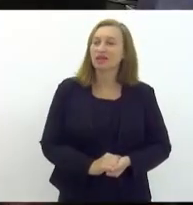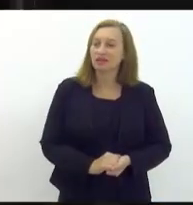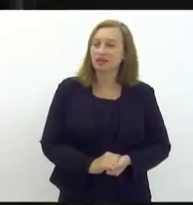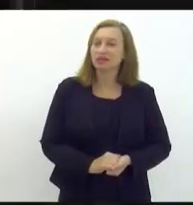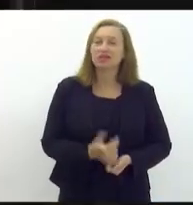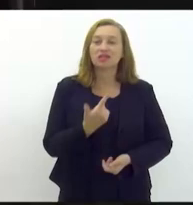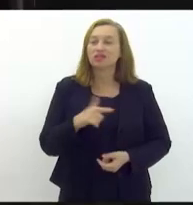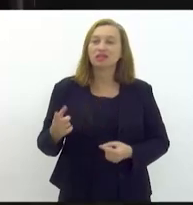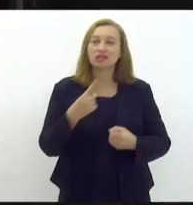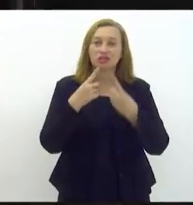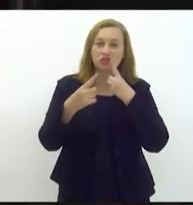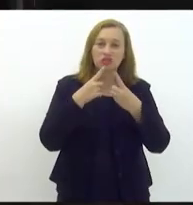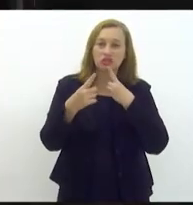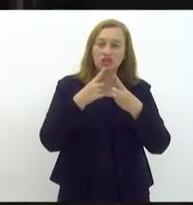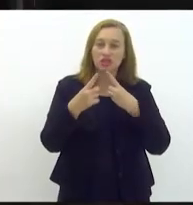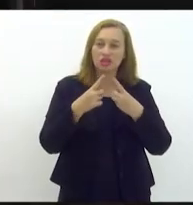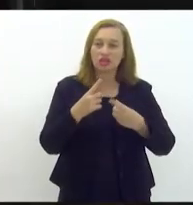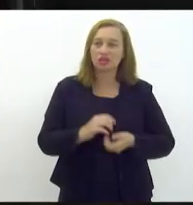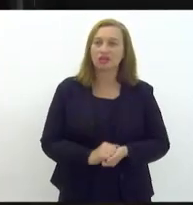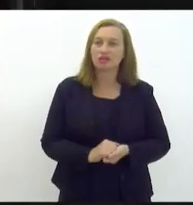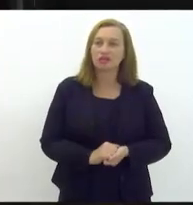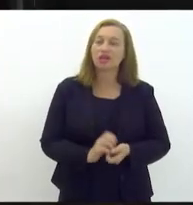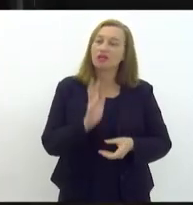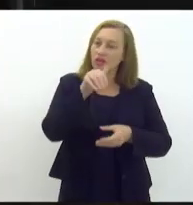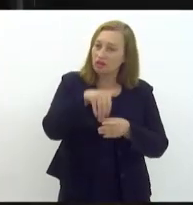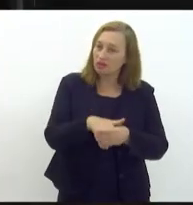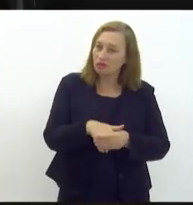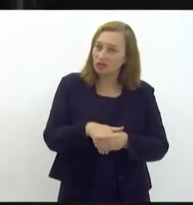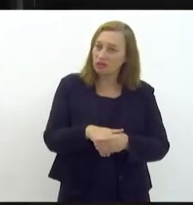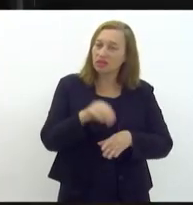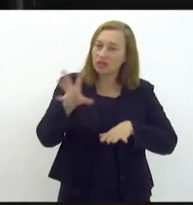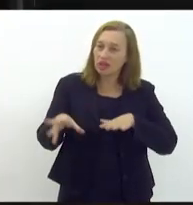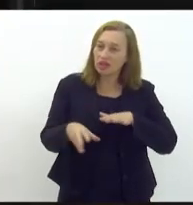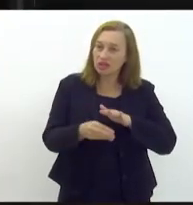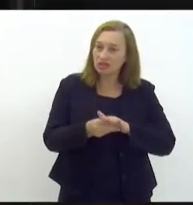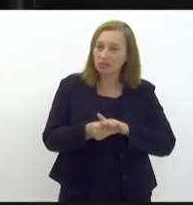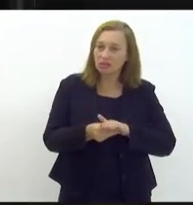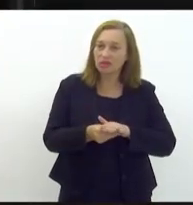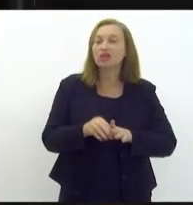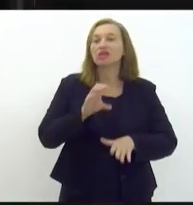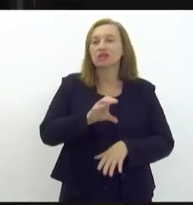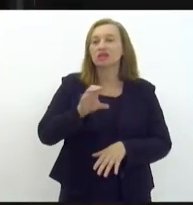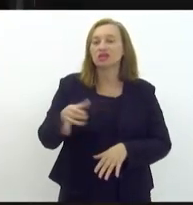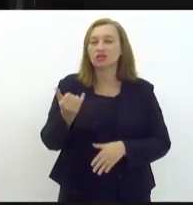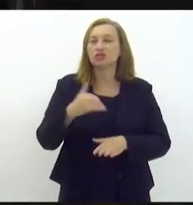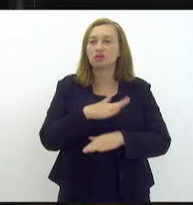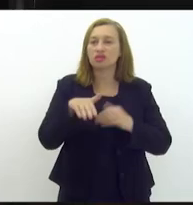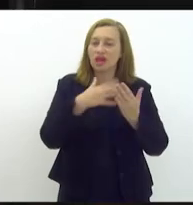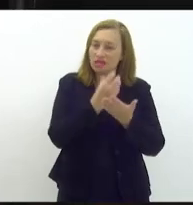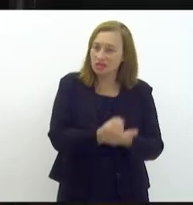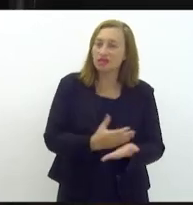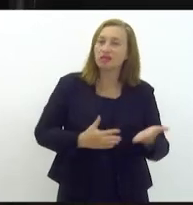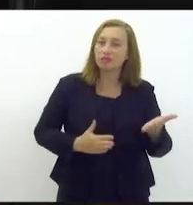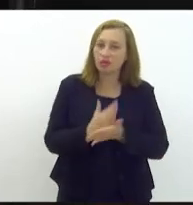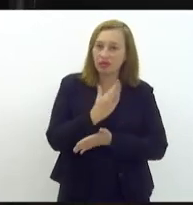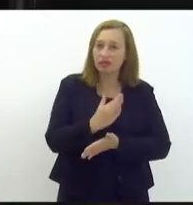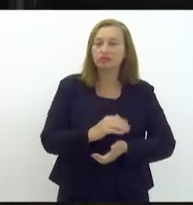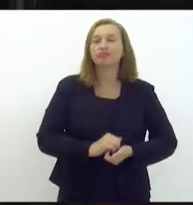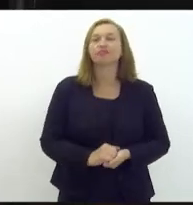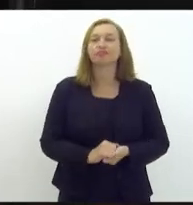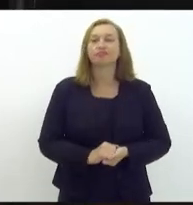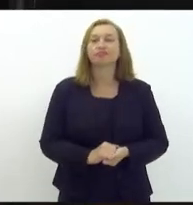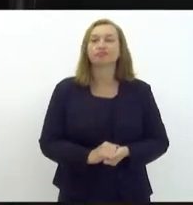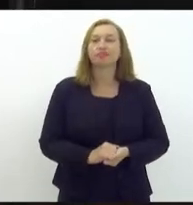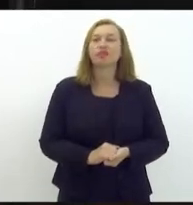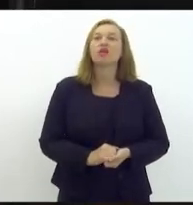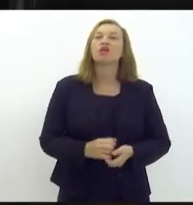Não havendo mais quem queira discutir, em votação, as emendas da CCJ. O senhor disse que aprova o permaneço como estão, aprovado.